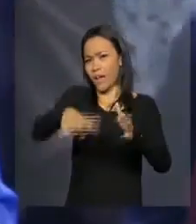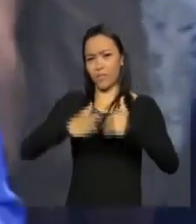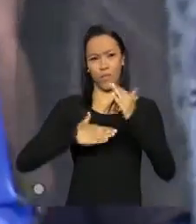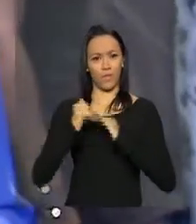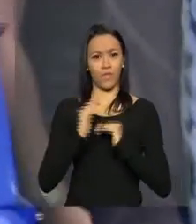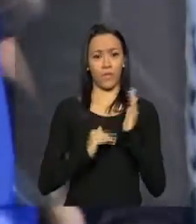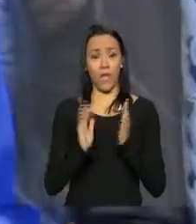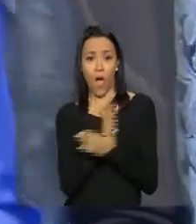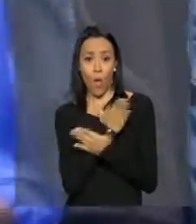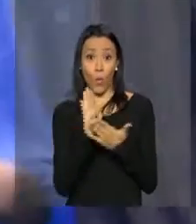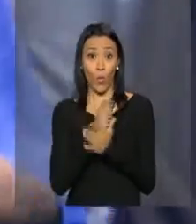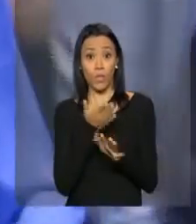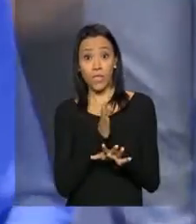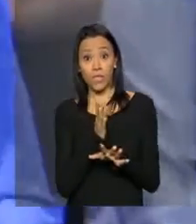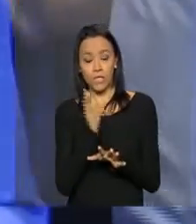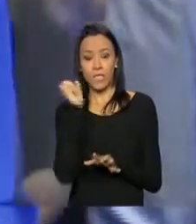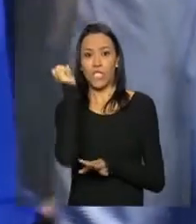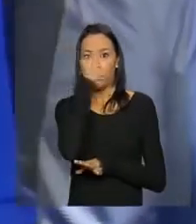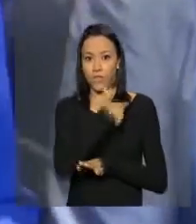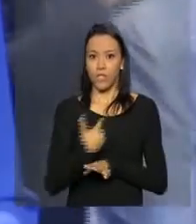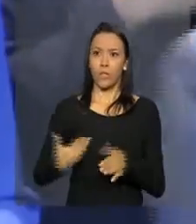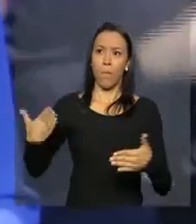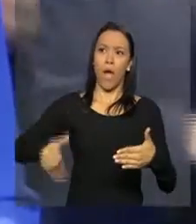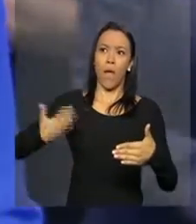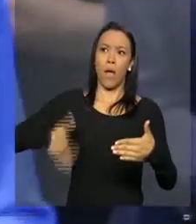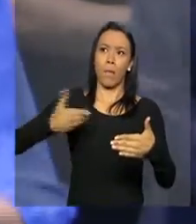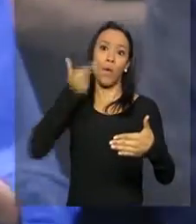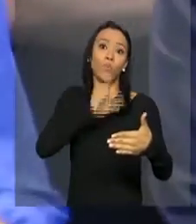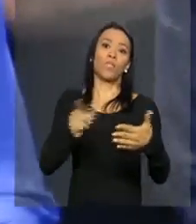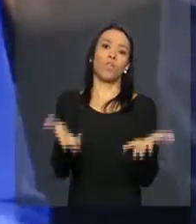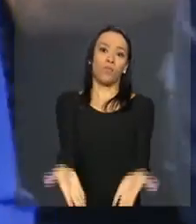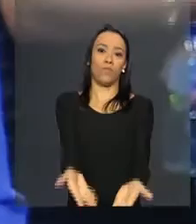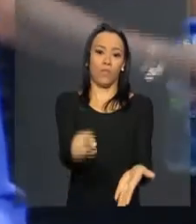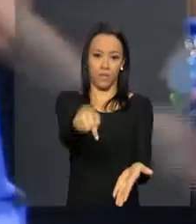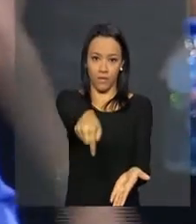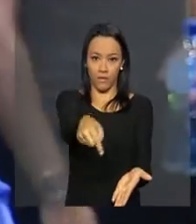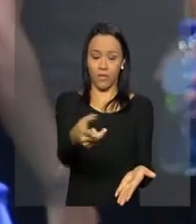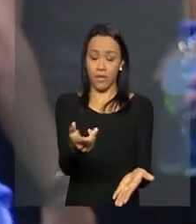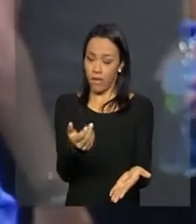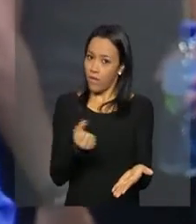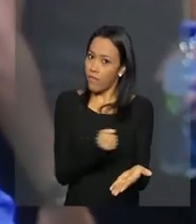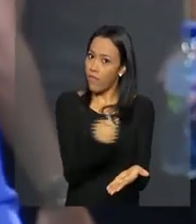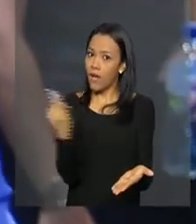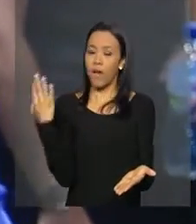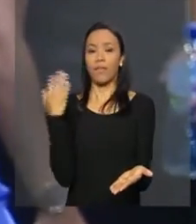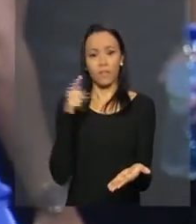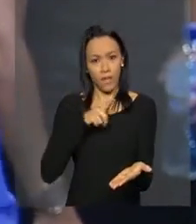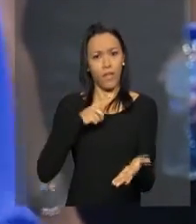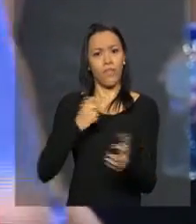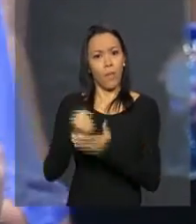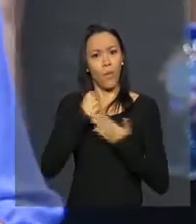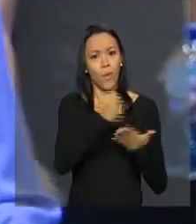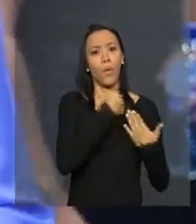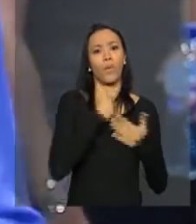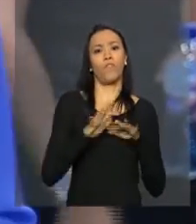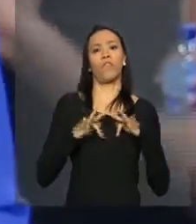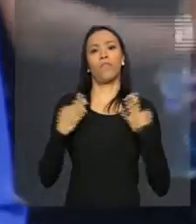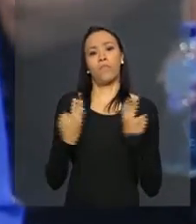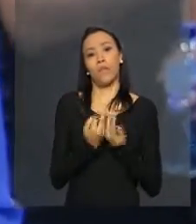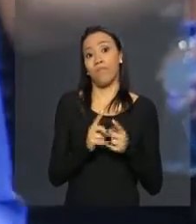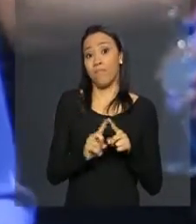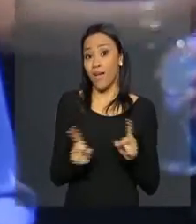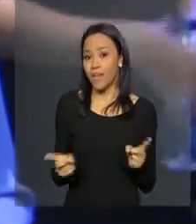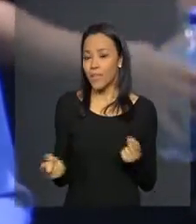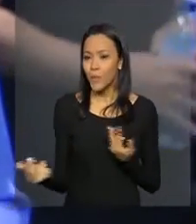Algumas trilharam um caminho difícil até chegar até aqui. Muitas tiveram o apoio das famílias. Mas, em